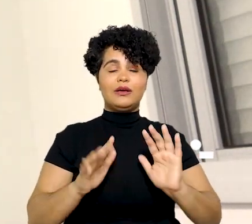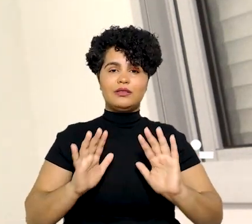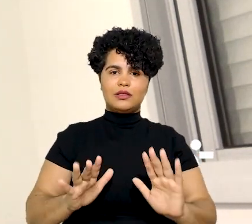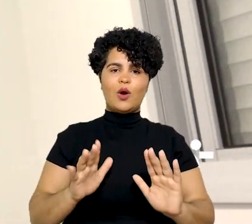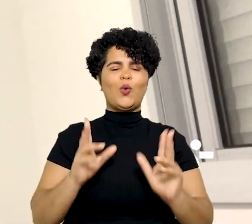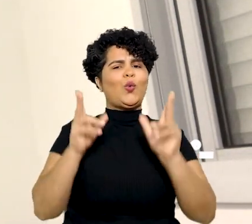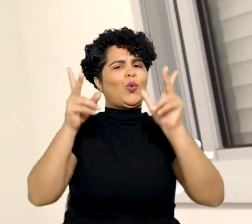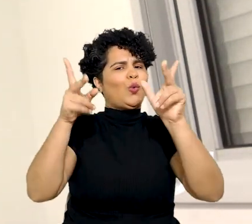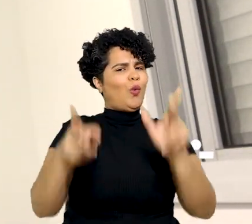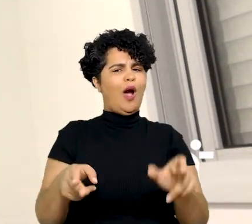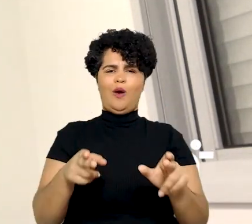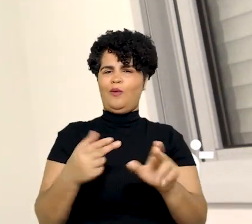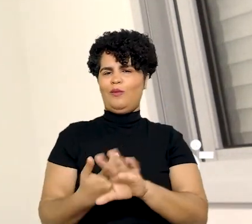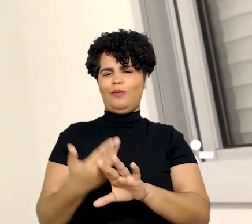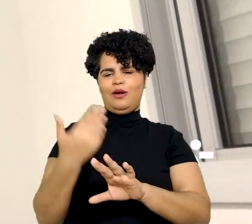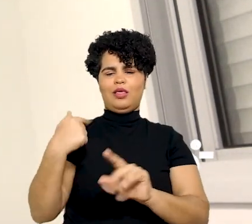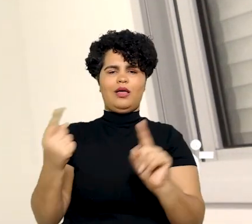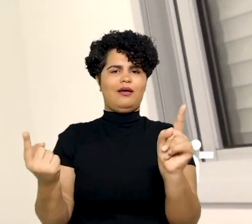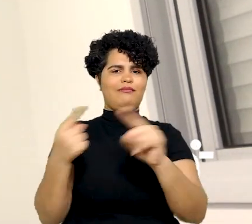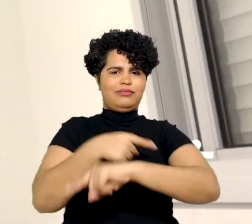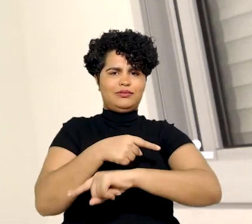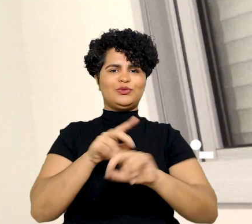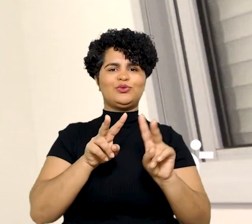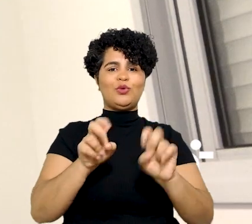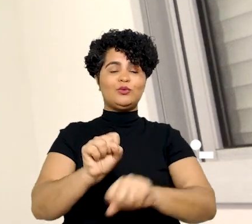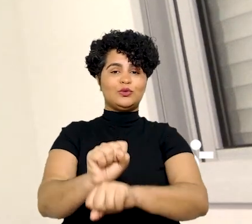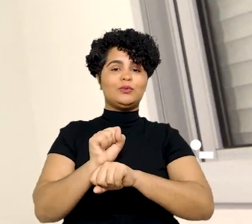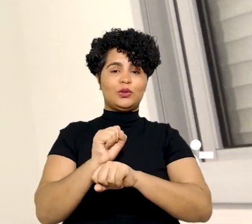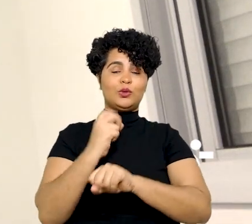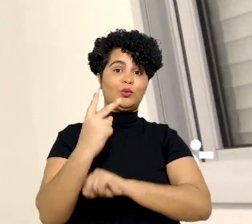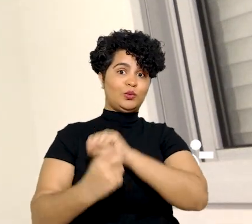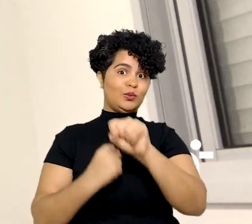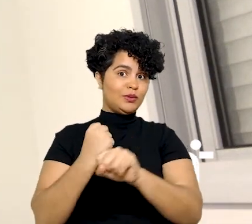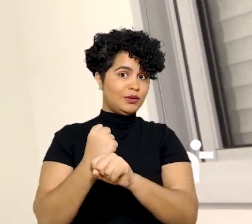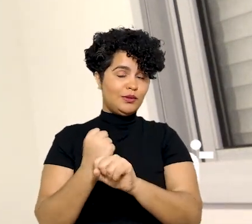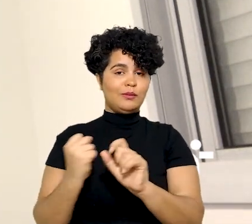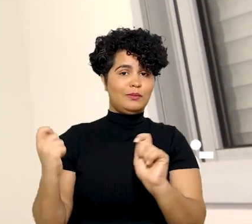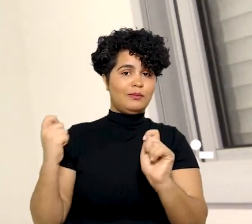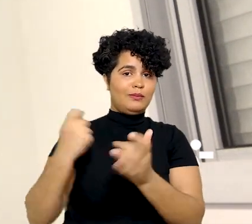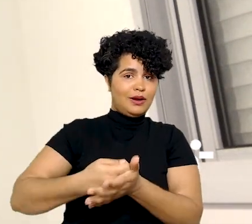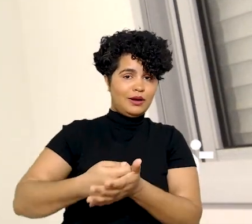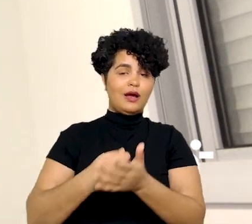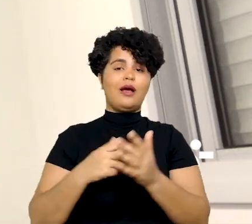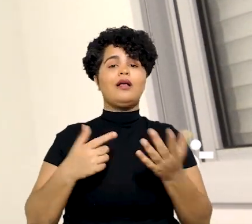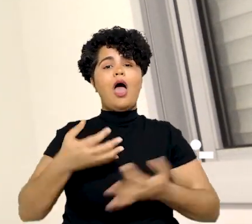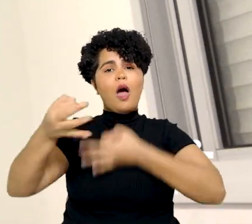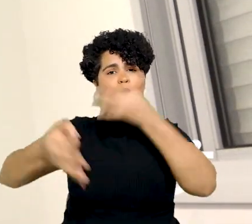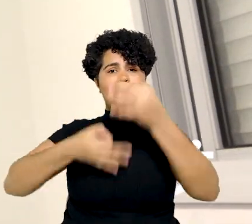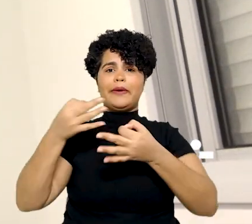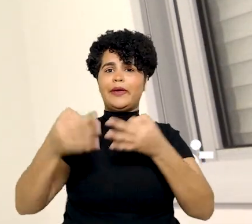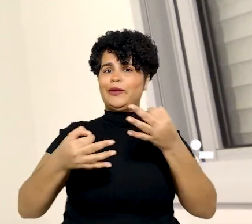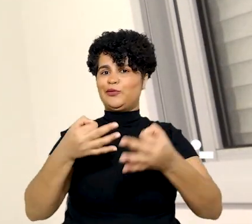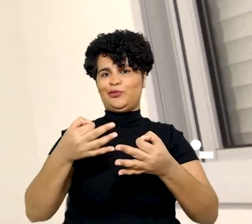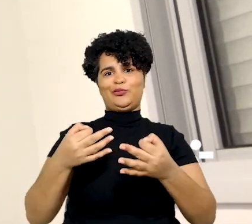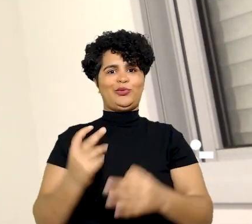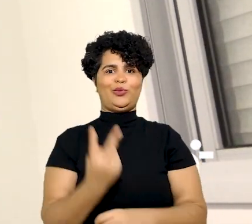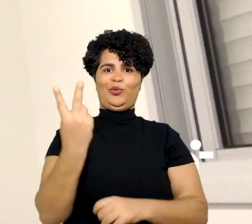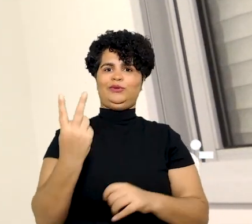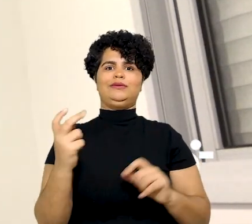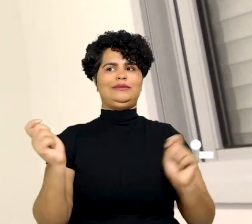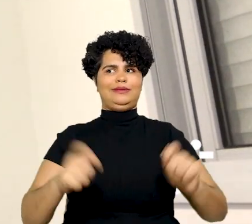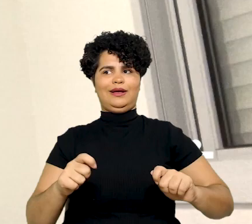feito. Então, ainda há essa divergência jurisprudencial e doutrinária com relação à suspensão ou não e há